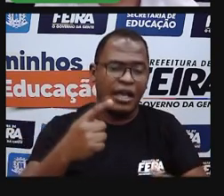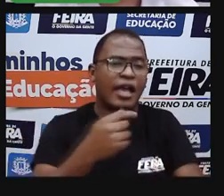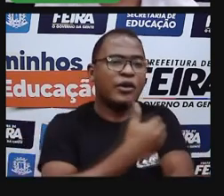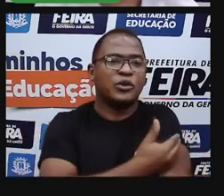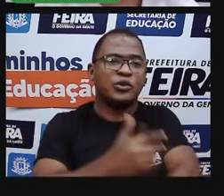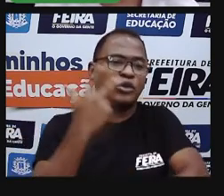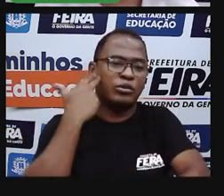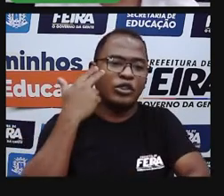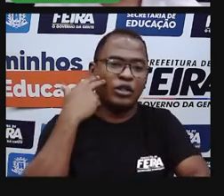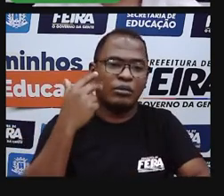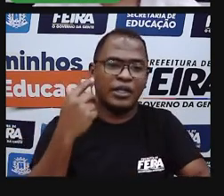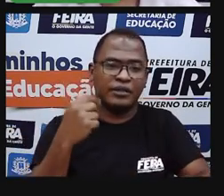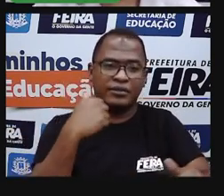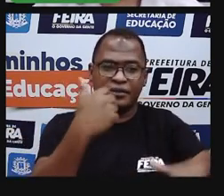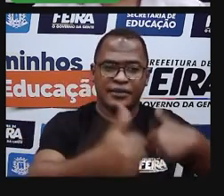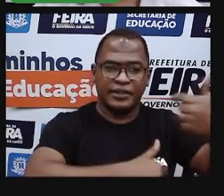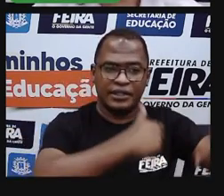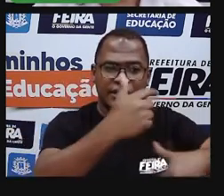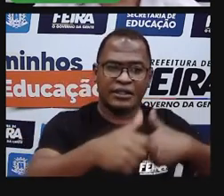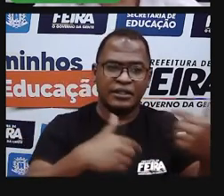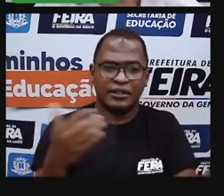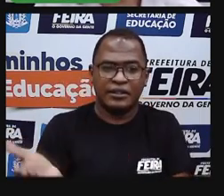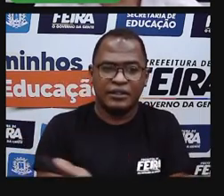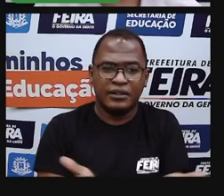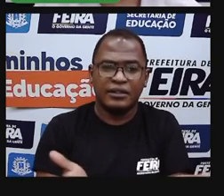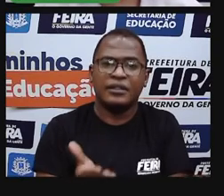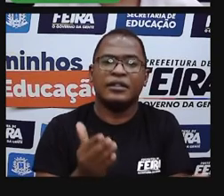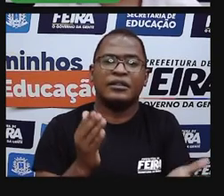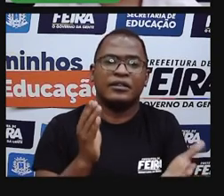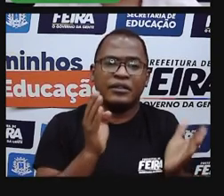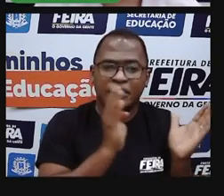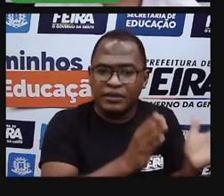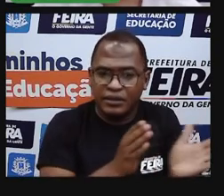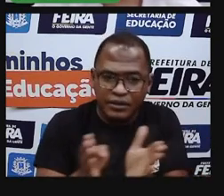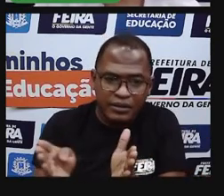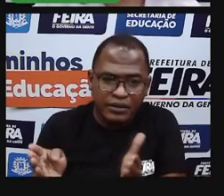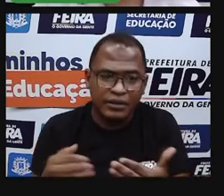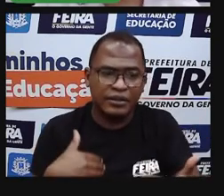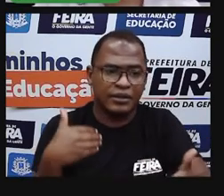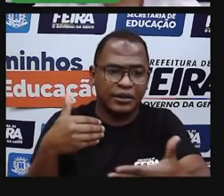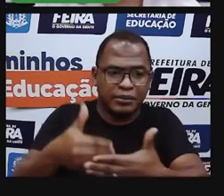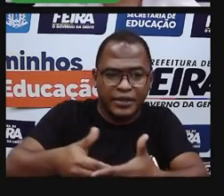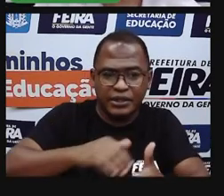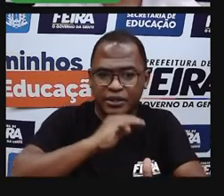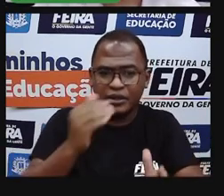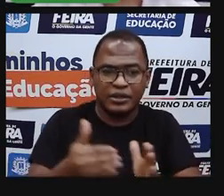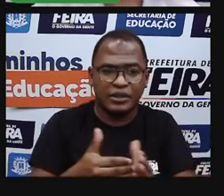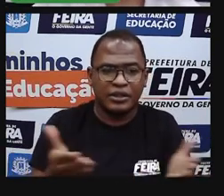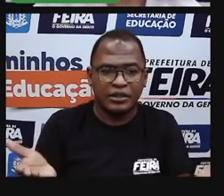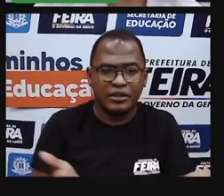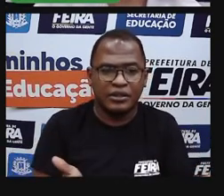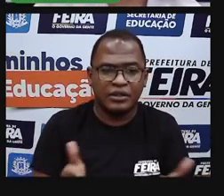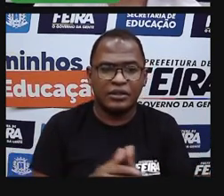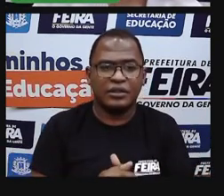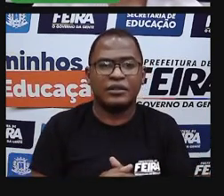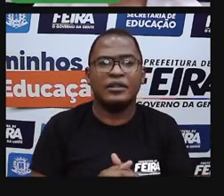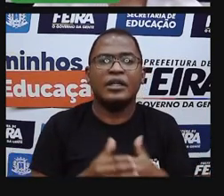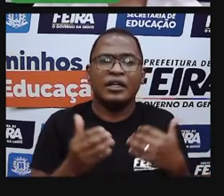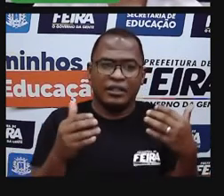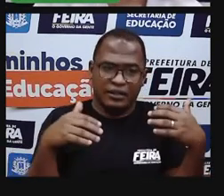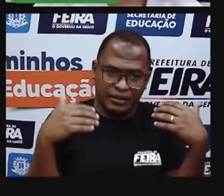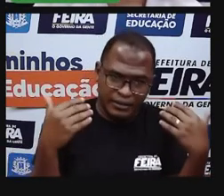elas tendem a procurar a moradia perto desses locais para ficar perto, facilitar, né? A locomoção delas. Então,